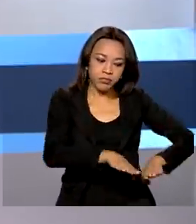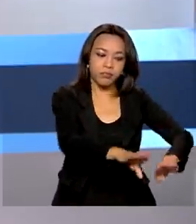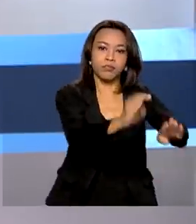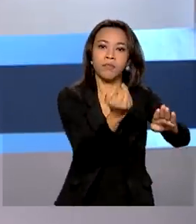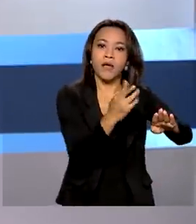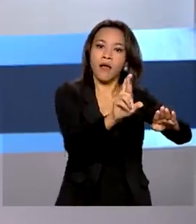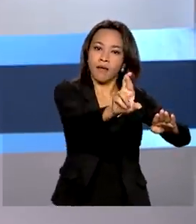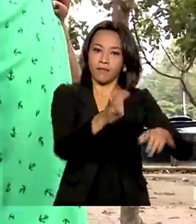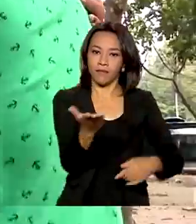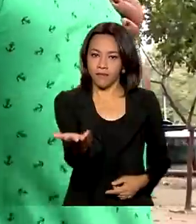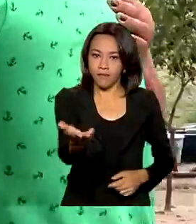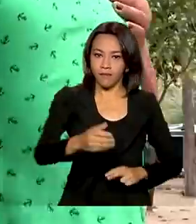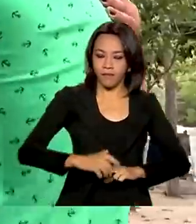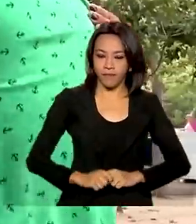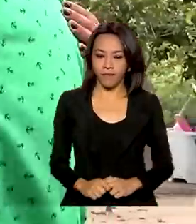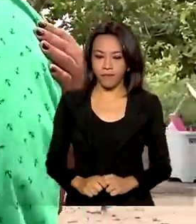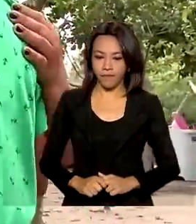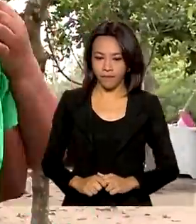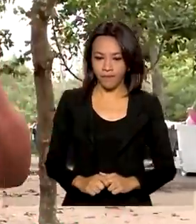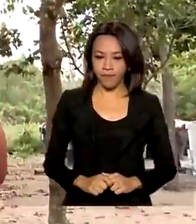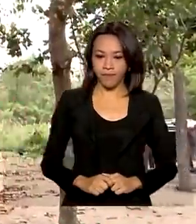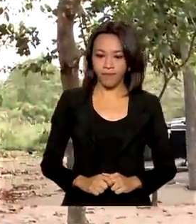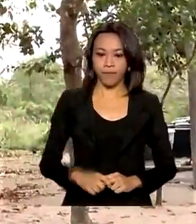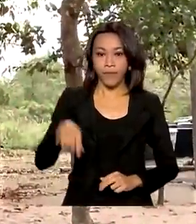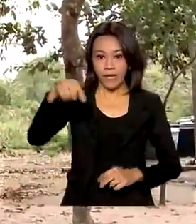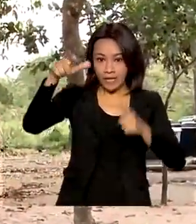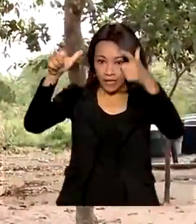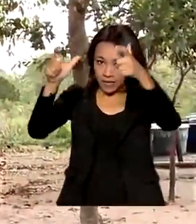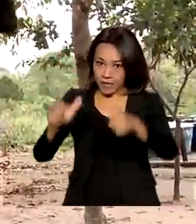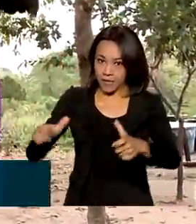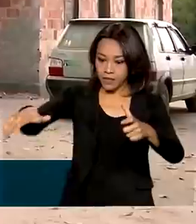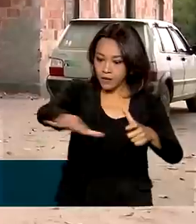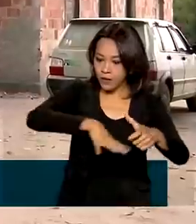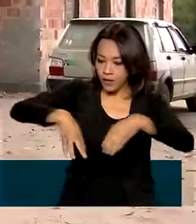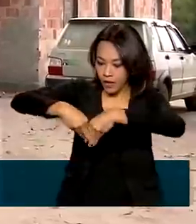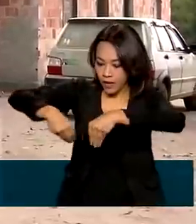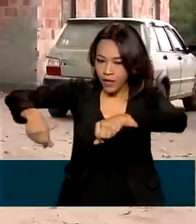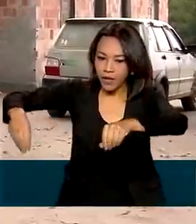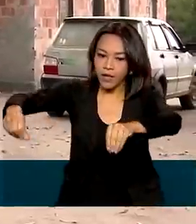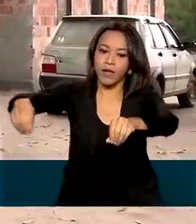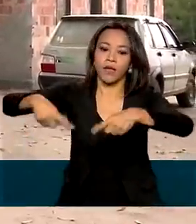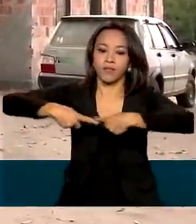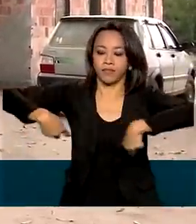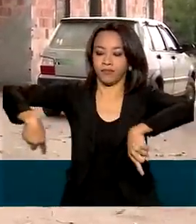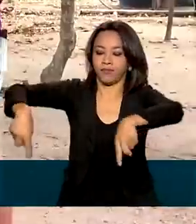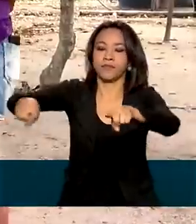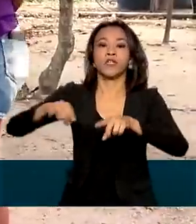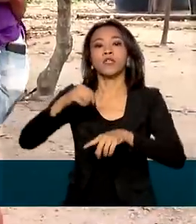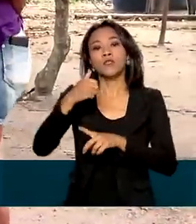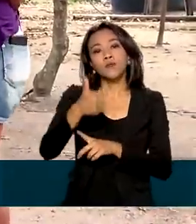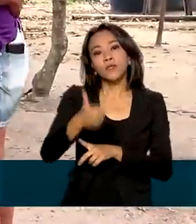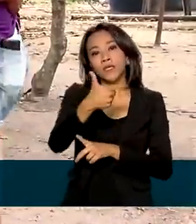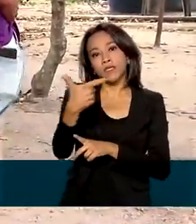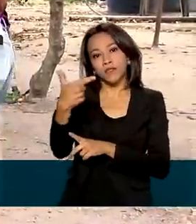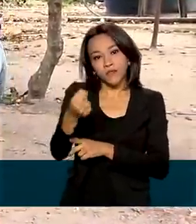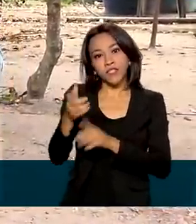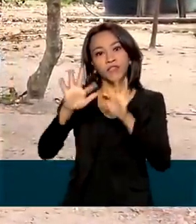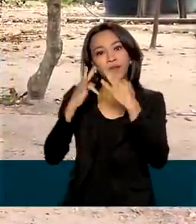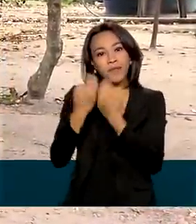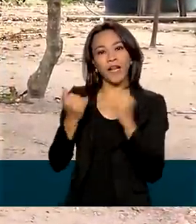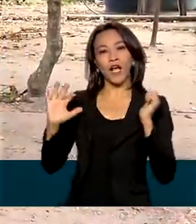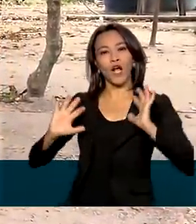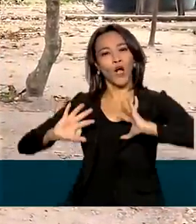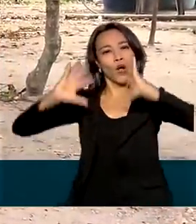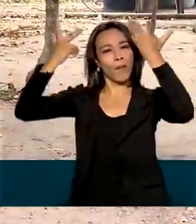cortam o Estado. No assentamento Rosa do Prado, 220 famílias comemoram os títulos